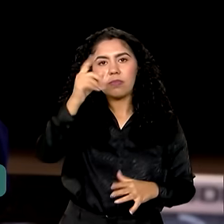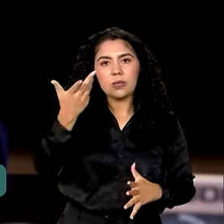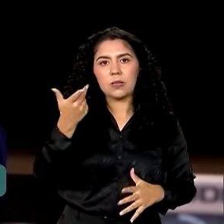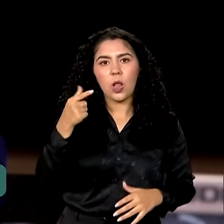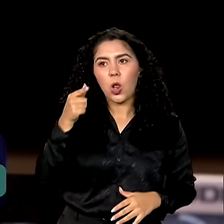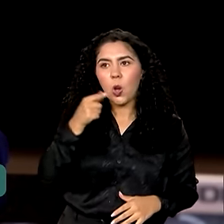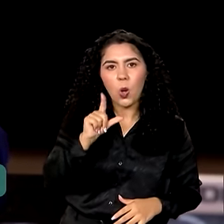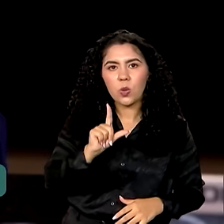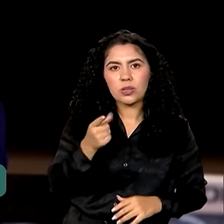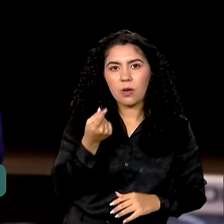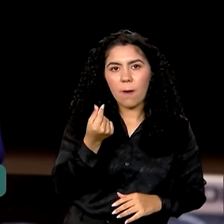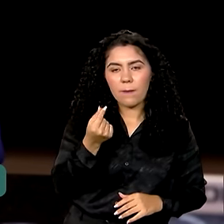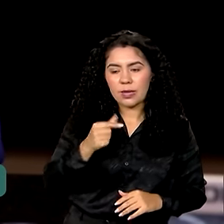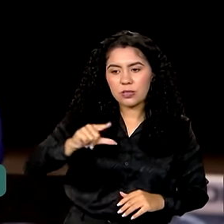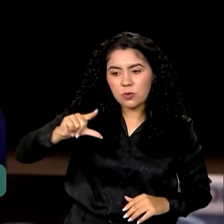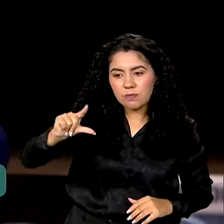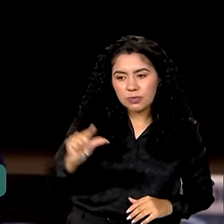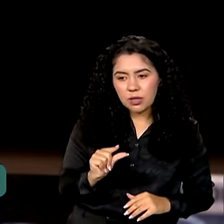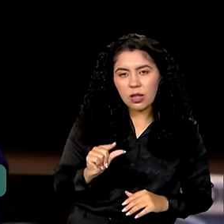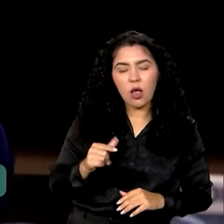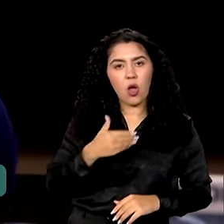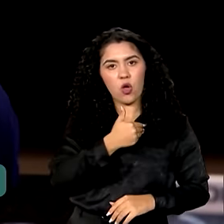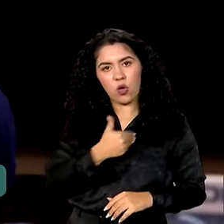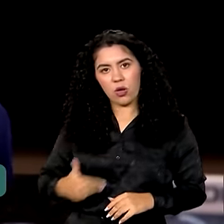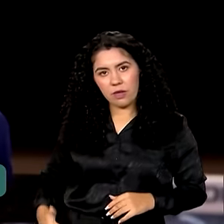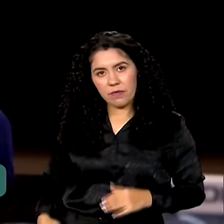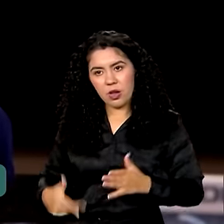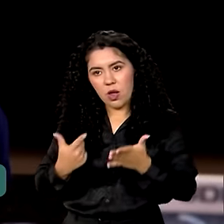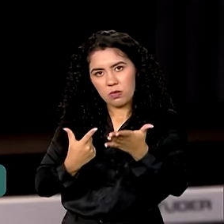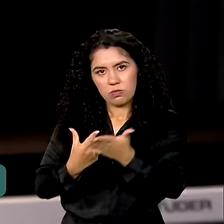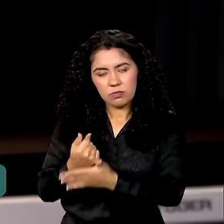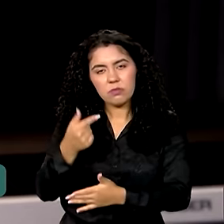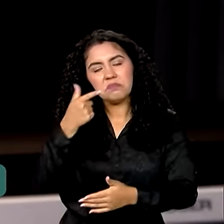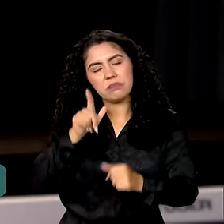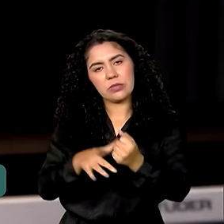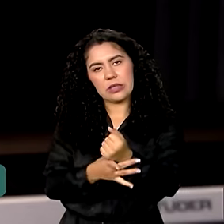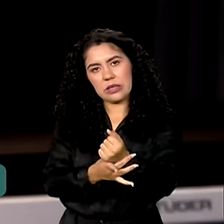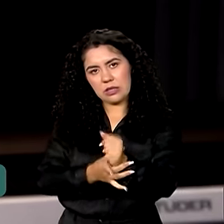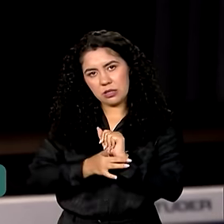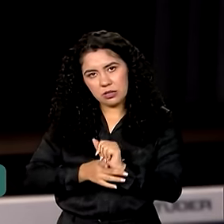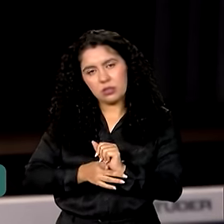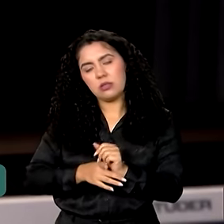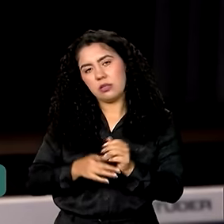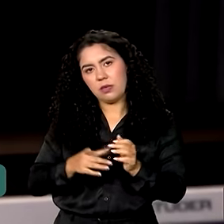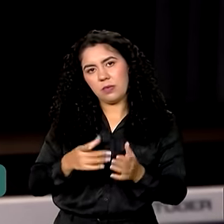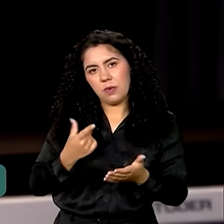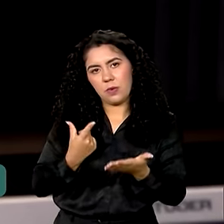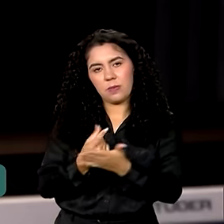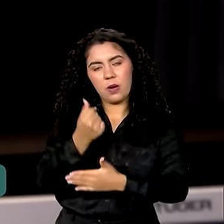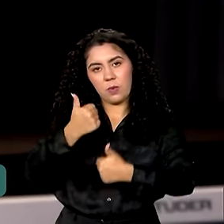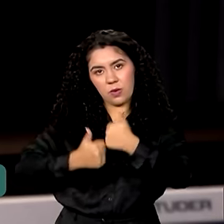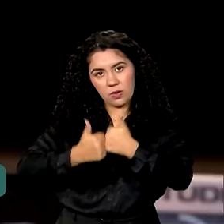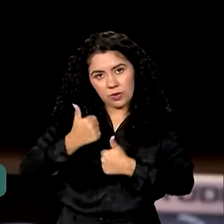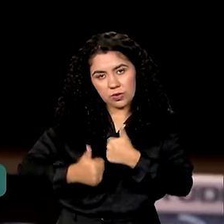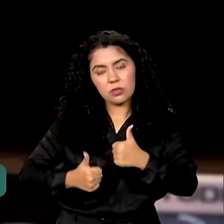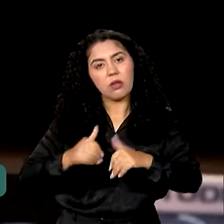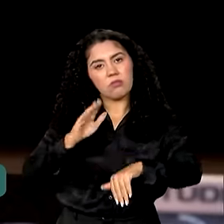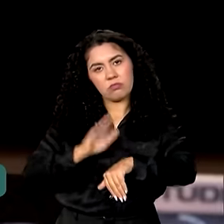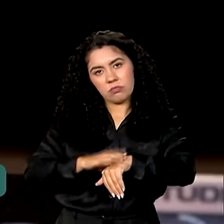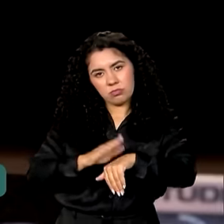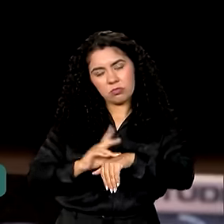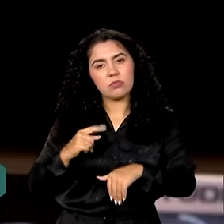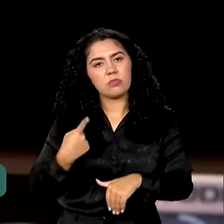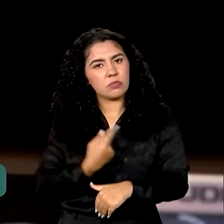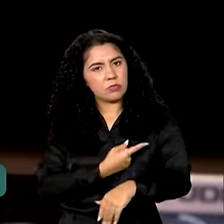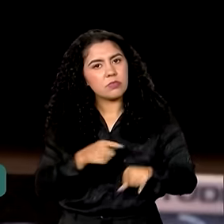preço mínimo, o governo comprará, dará a garantia de compra desse arroz. E nós devemos